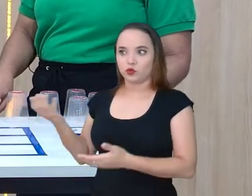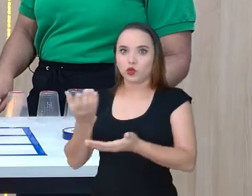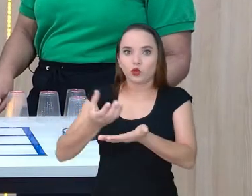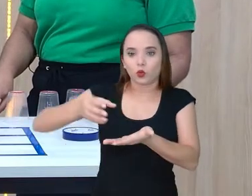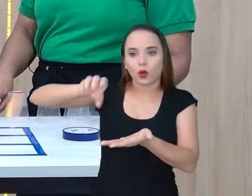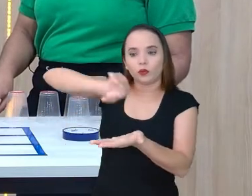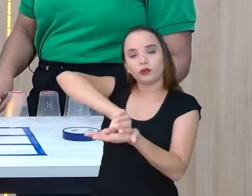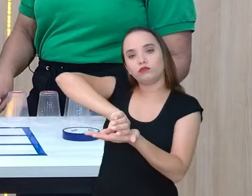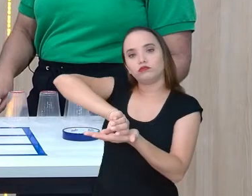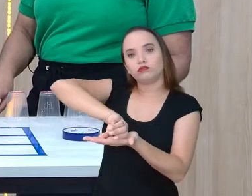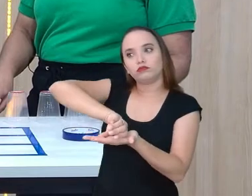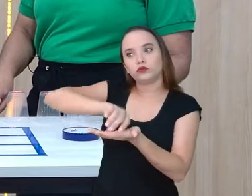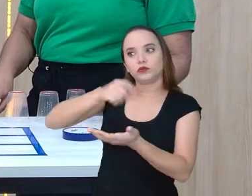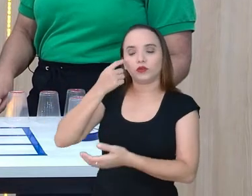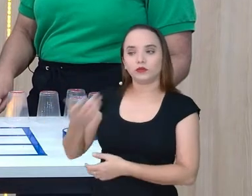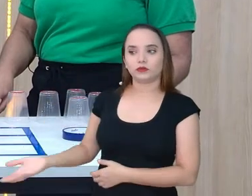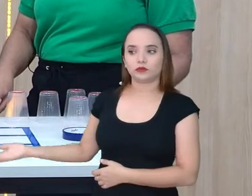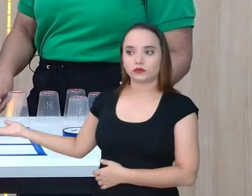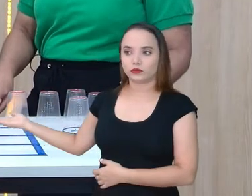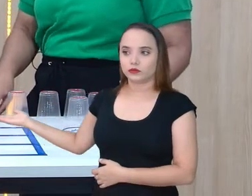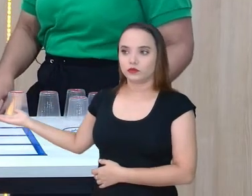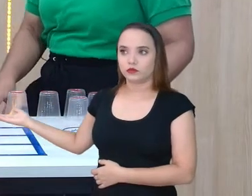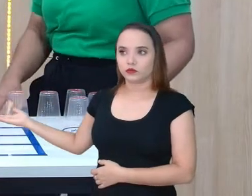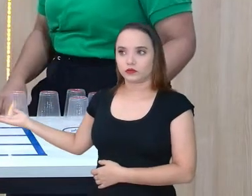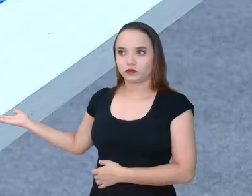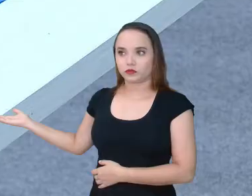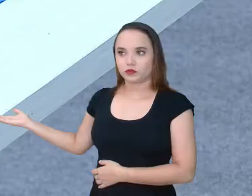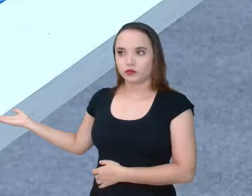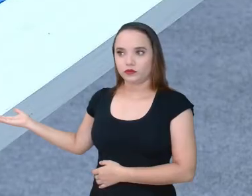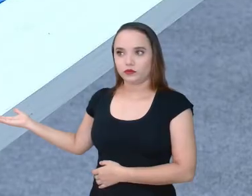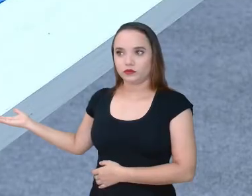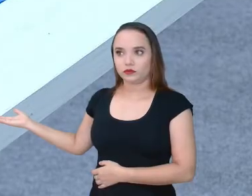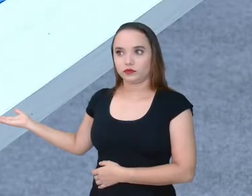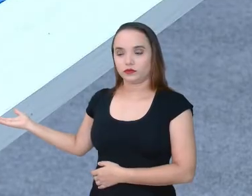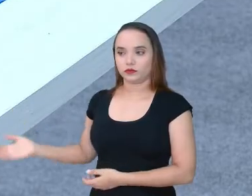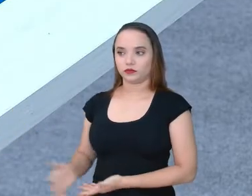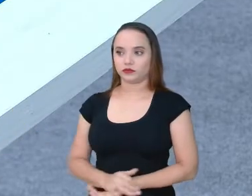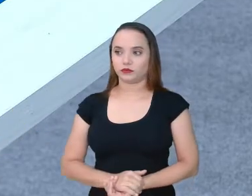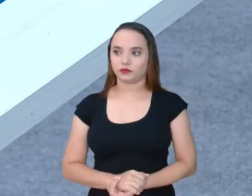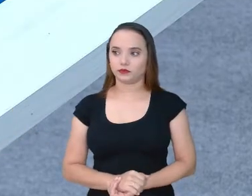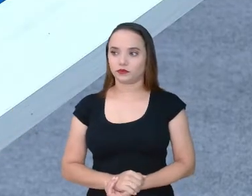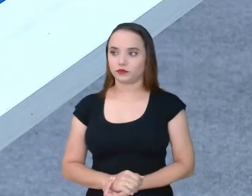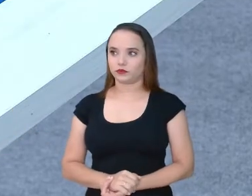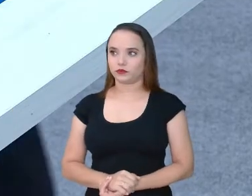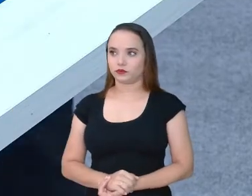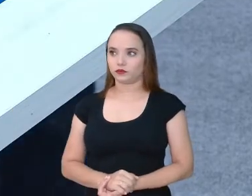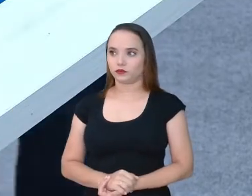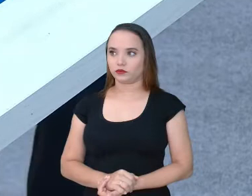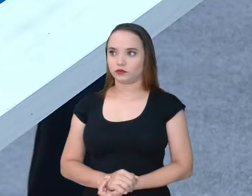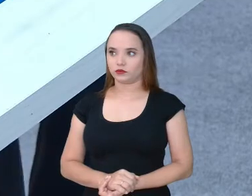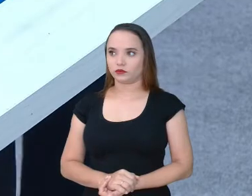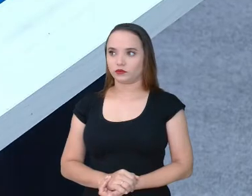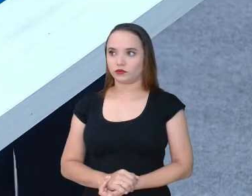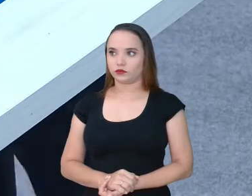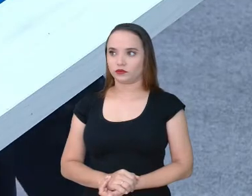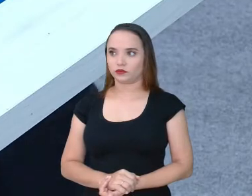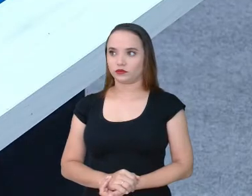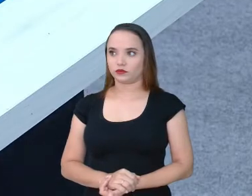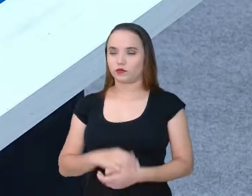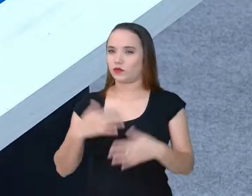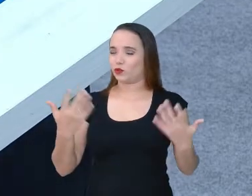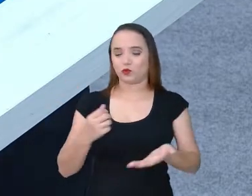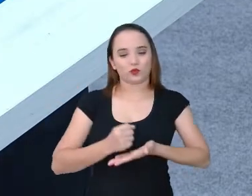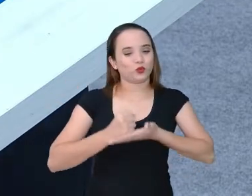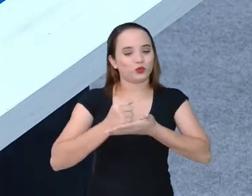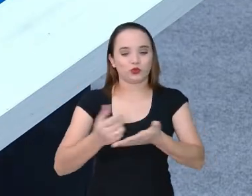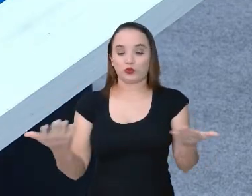Aí, ó, cadê o close? Um close. Aqui, ó. A gente... Tu tá na frente da... Eu tô... É, não, é o copo que não tava, né, Billy? Eu não tô